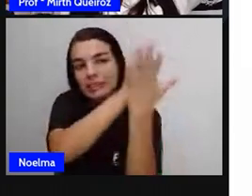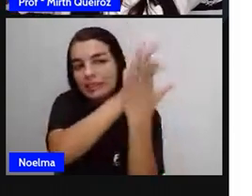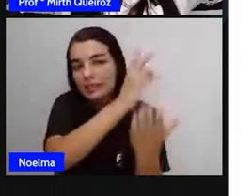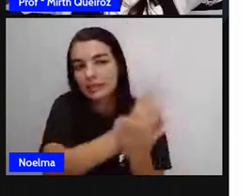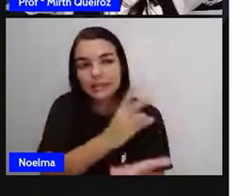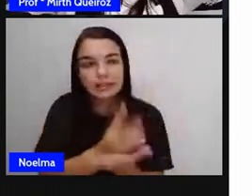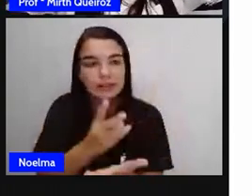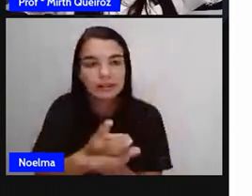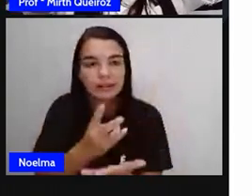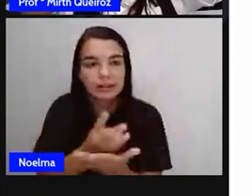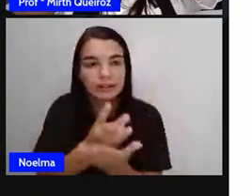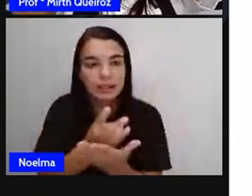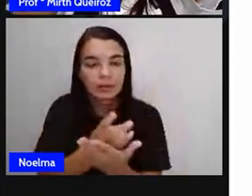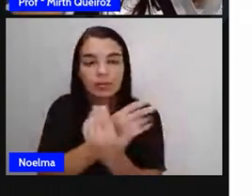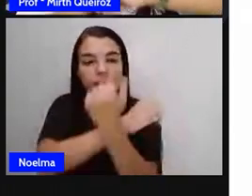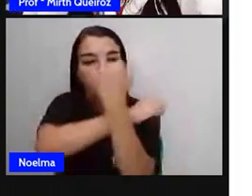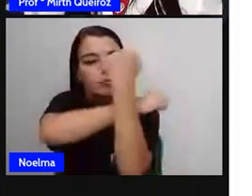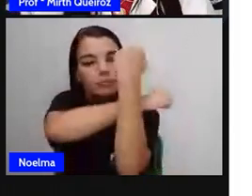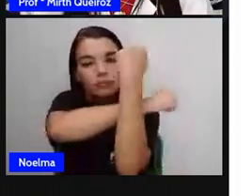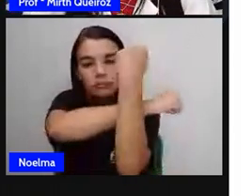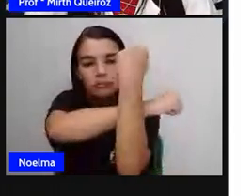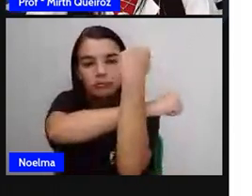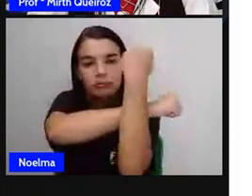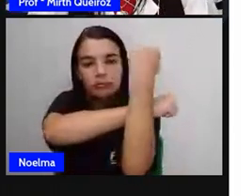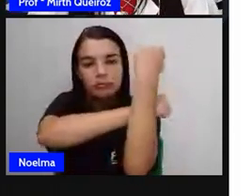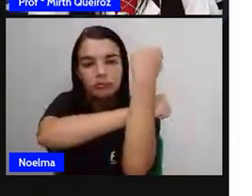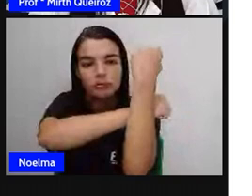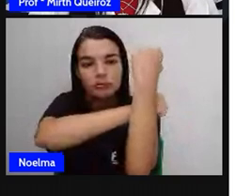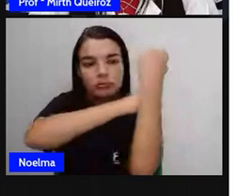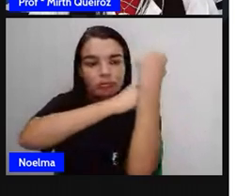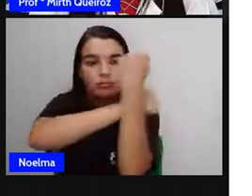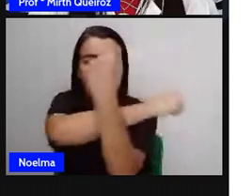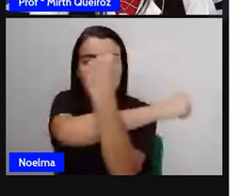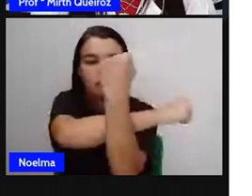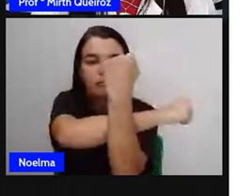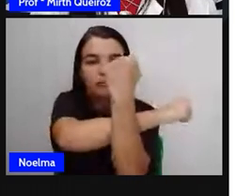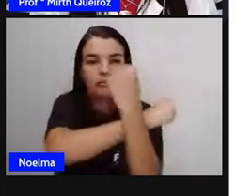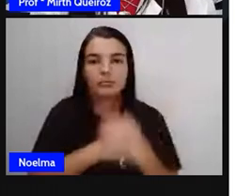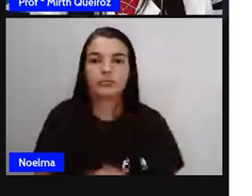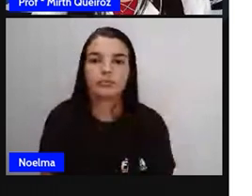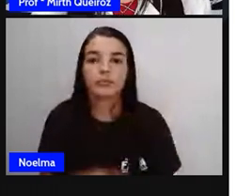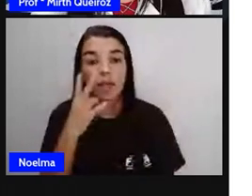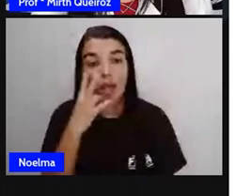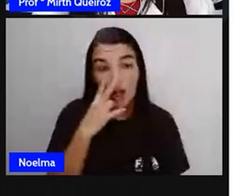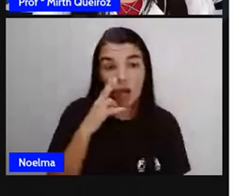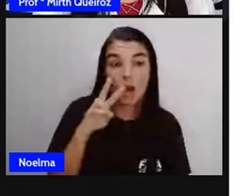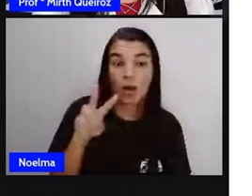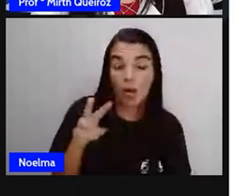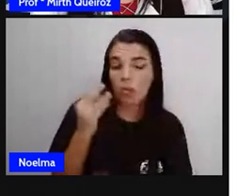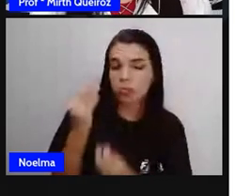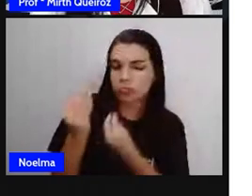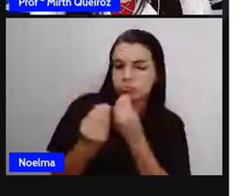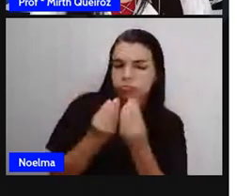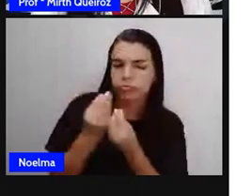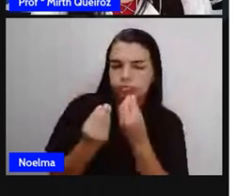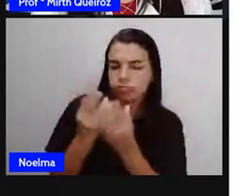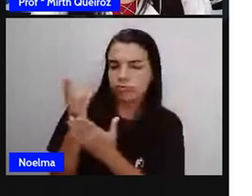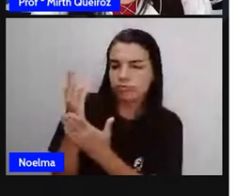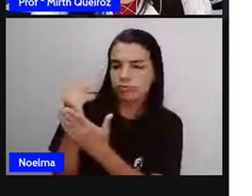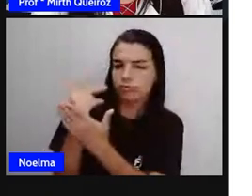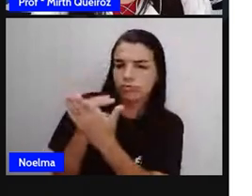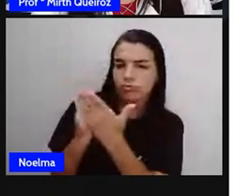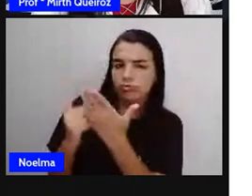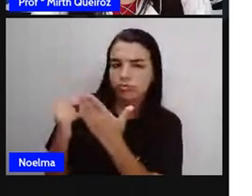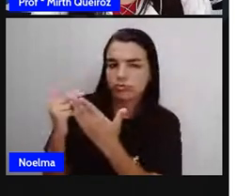ter aqui, ó, um ponto em comum. Certo? Então, vamos analisar o croque feito por um